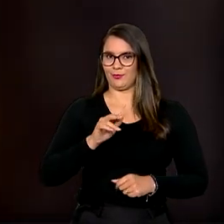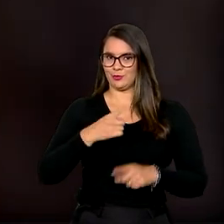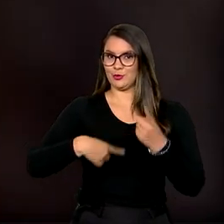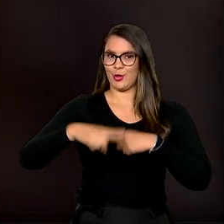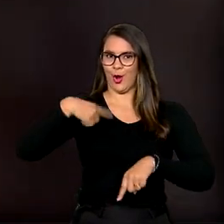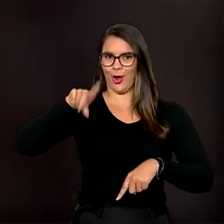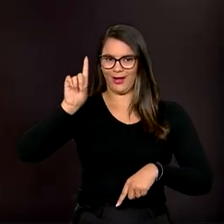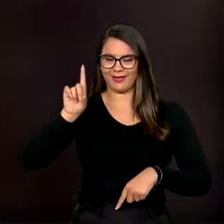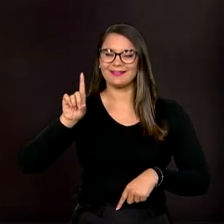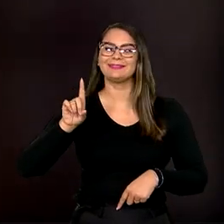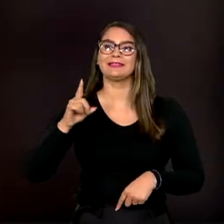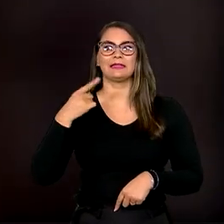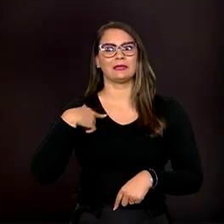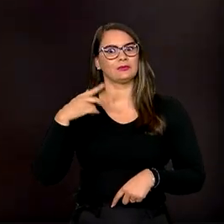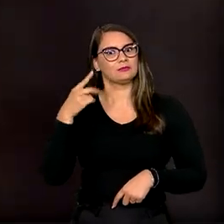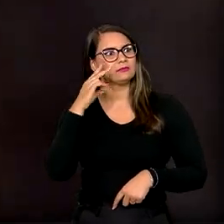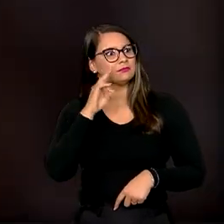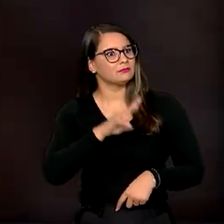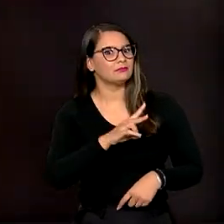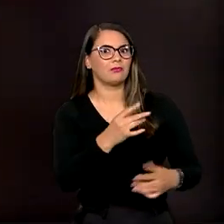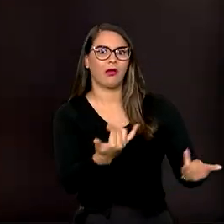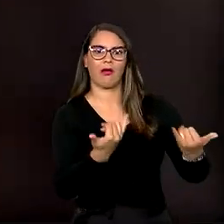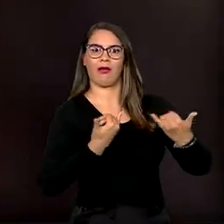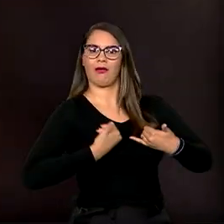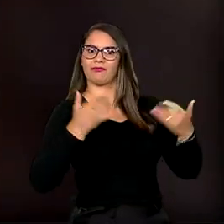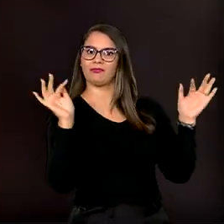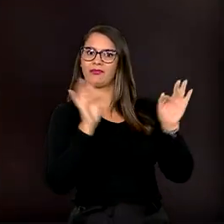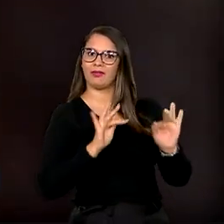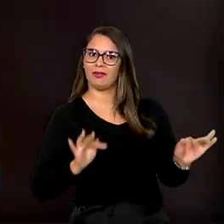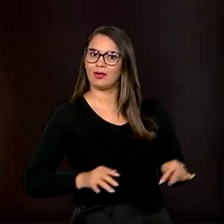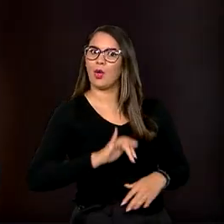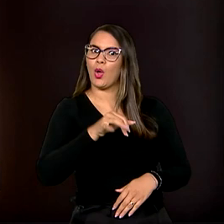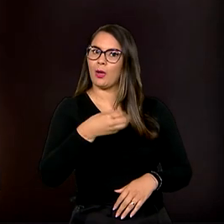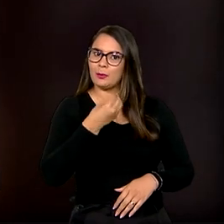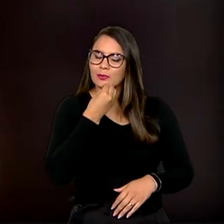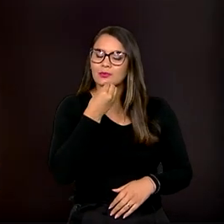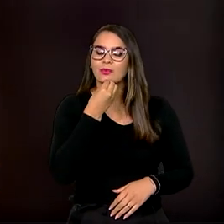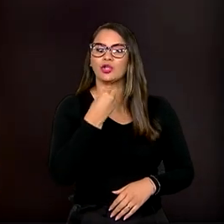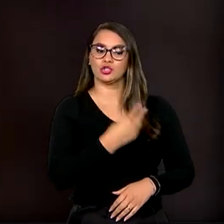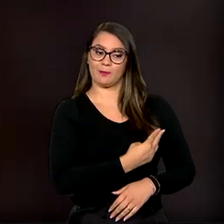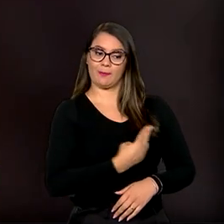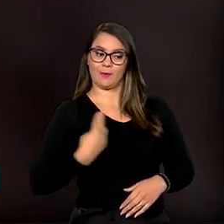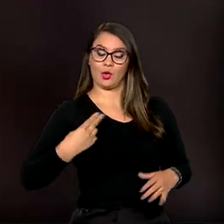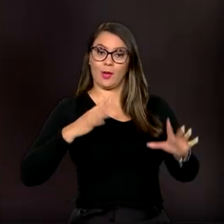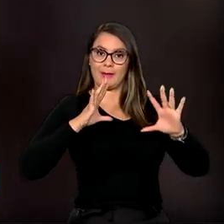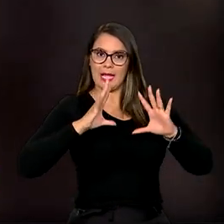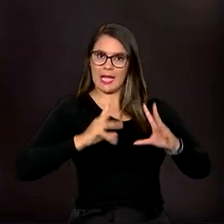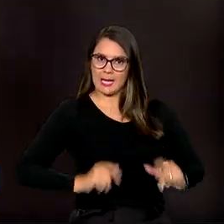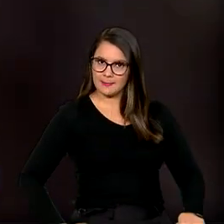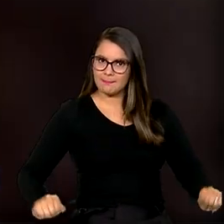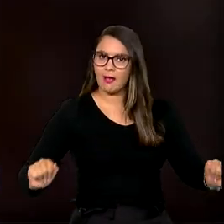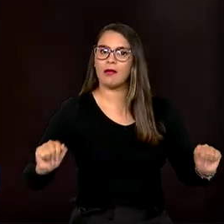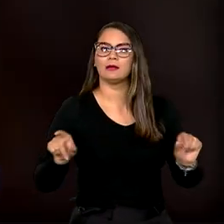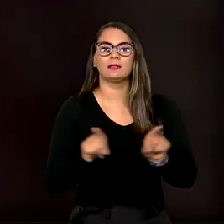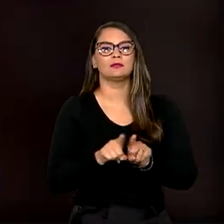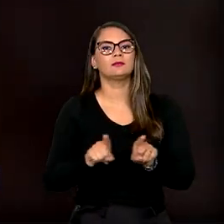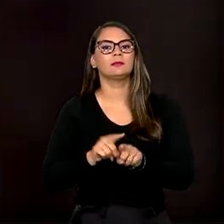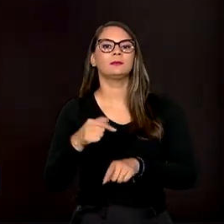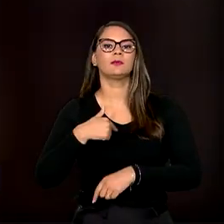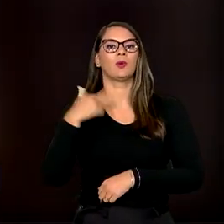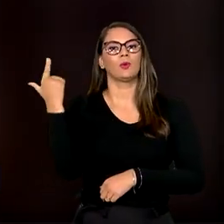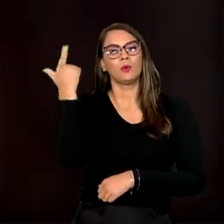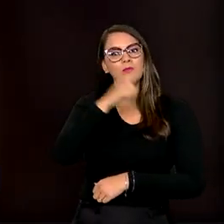Eu fiquei muito feliz quando eu vi essa notícia ontem, porque de fato é uma oportunidade de não só limpar o meu nome, mas também de eu conseguir